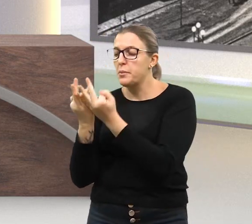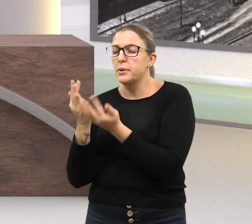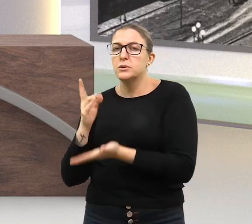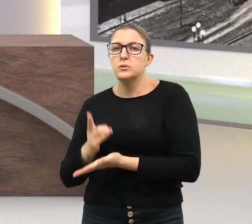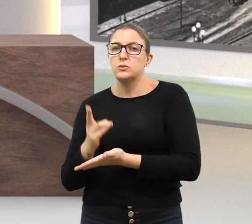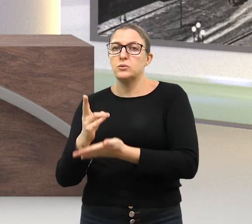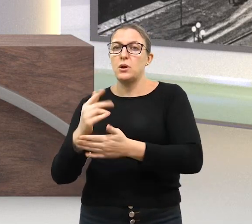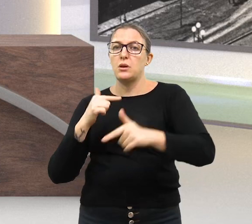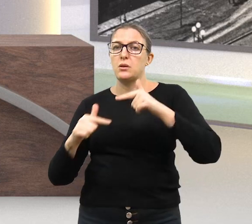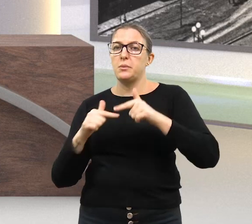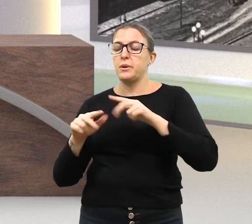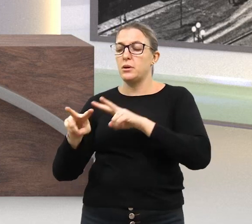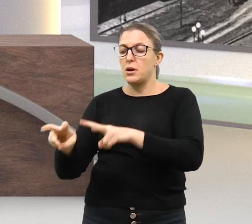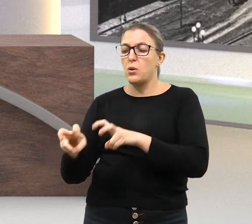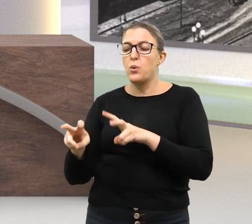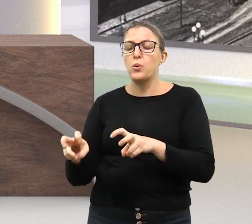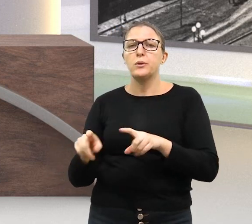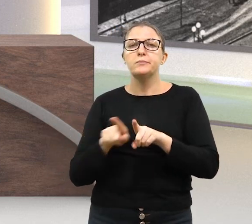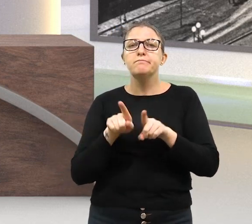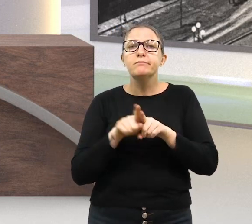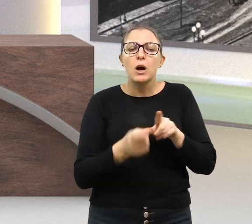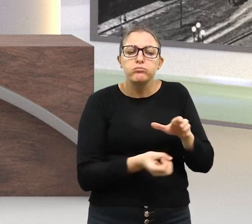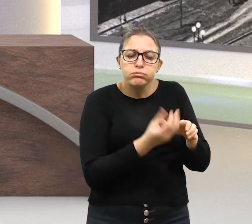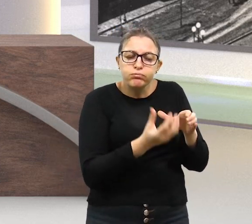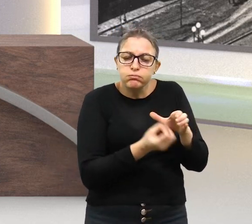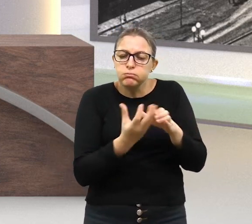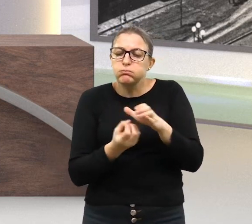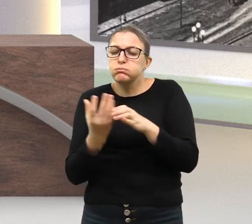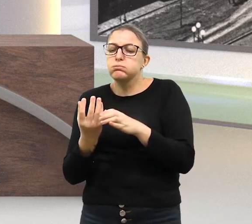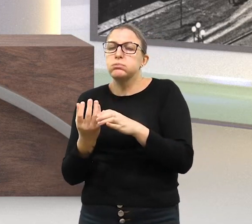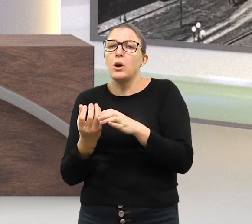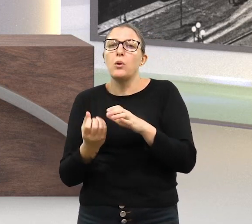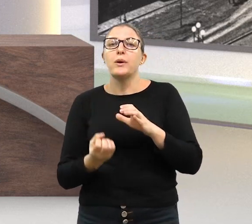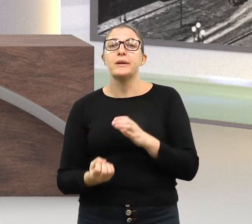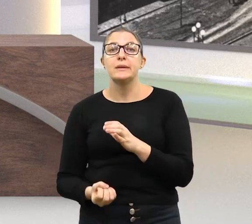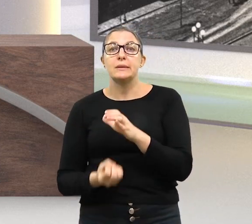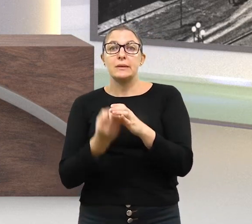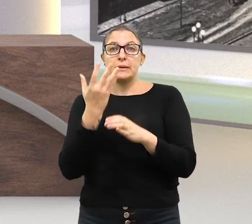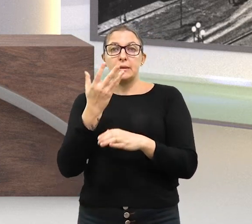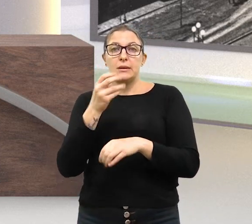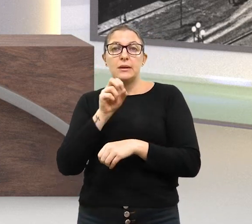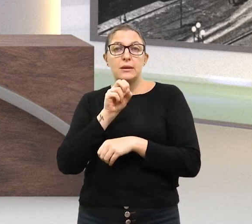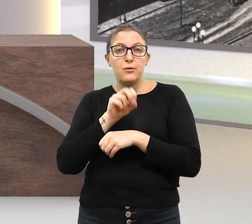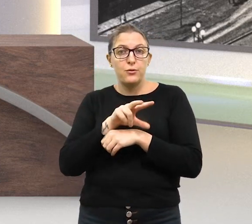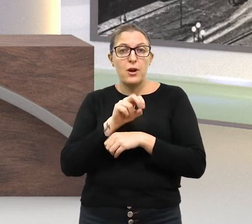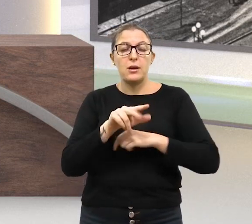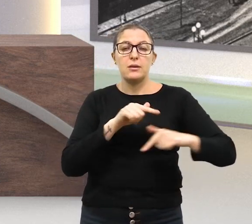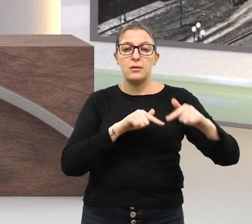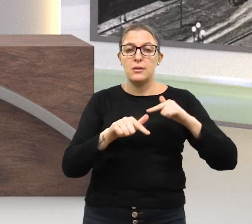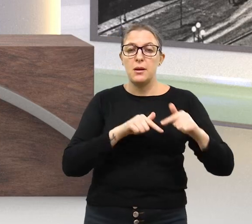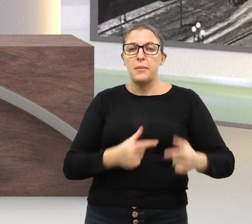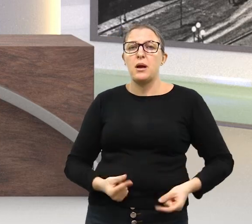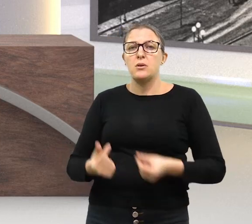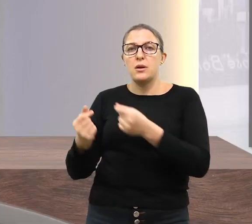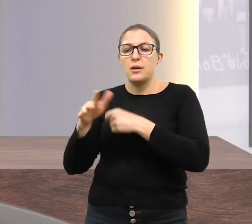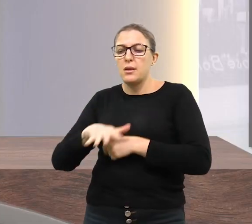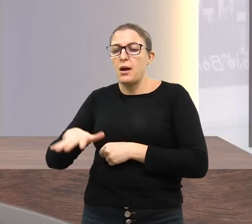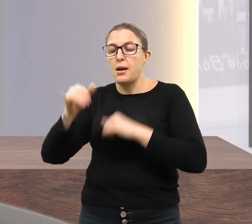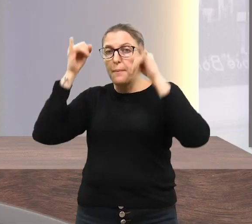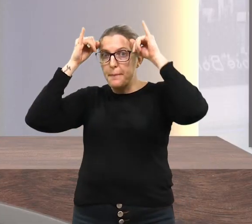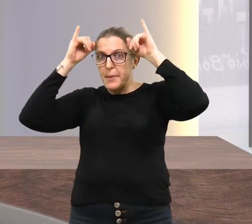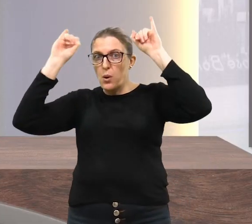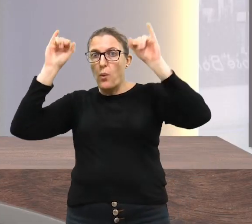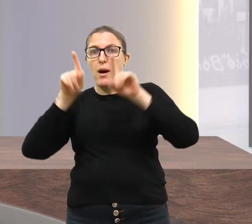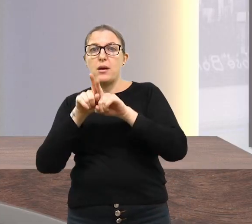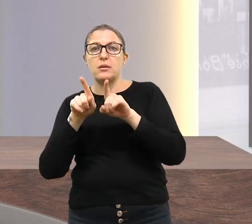e diversificando a cultura, o que gera empregos e rendas nas áreas como pecuária e agrícola. O